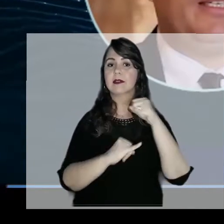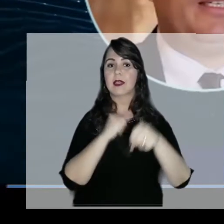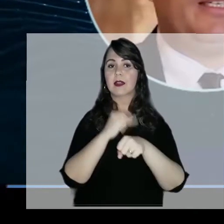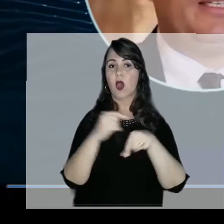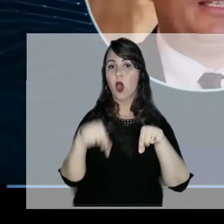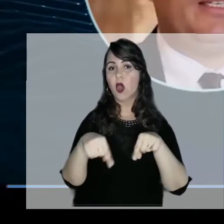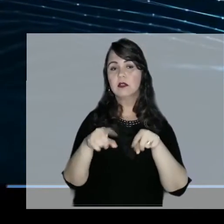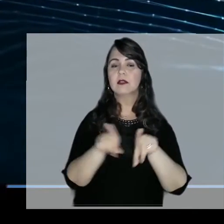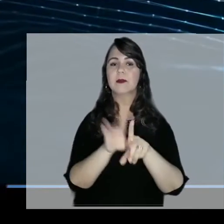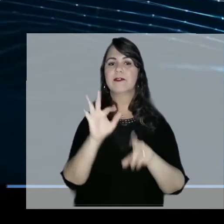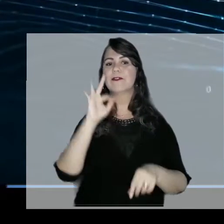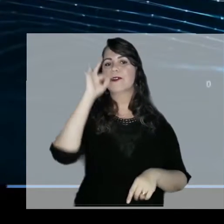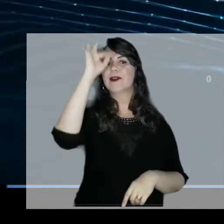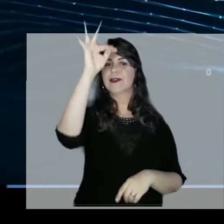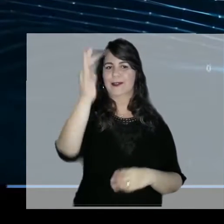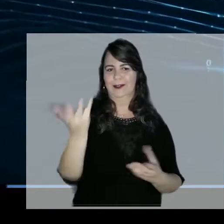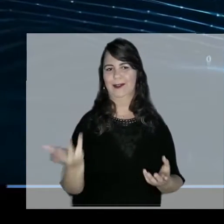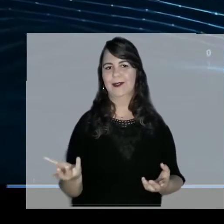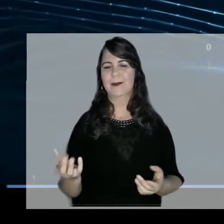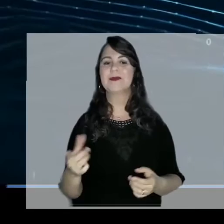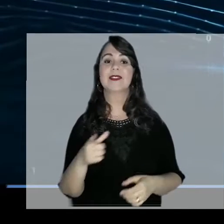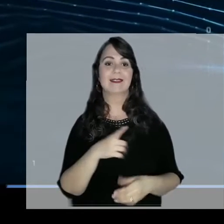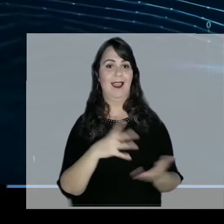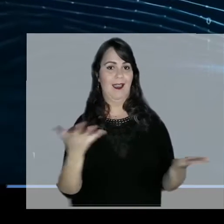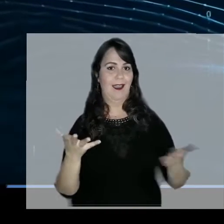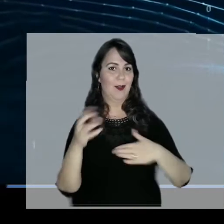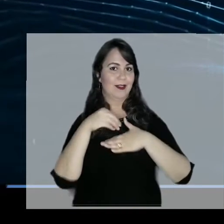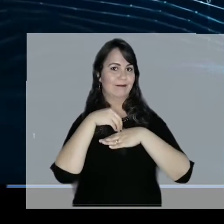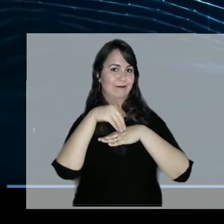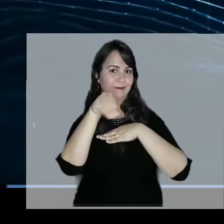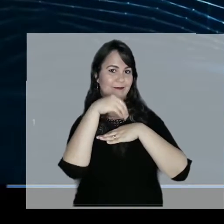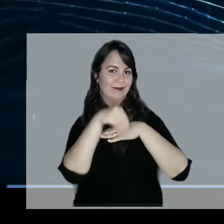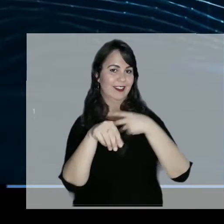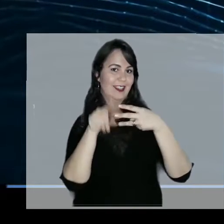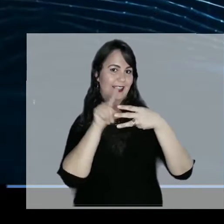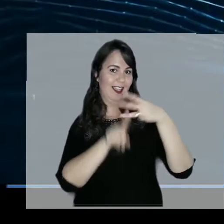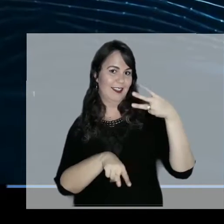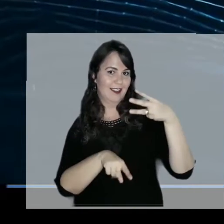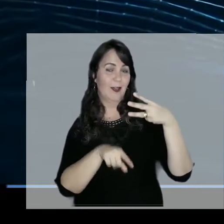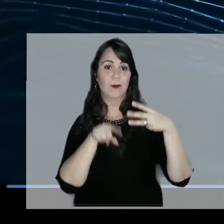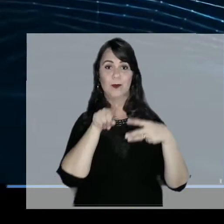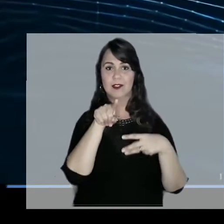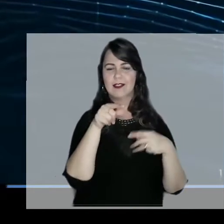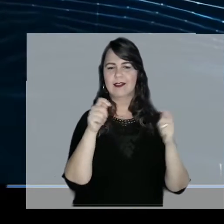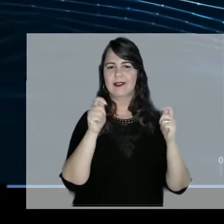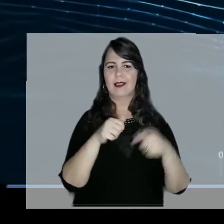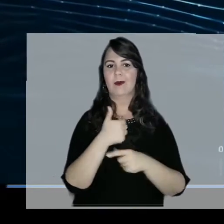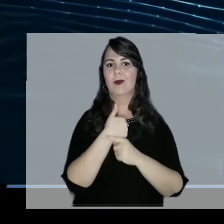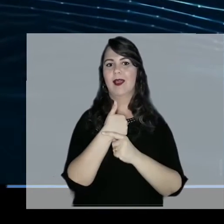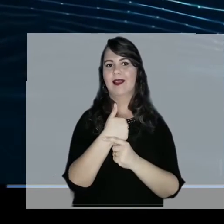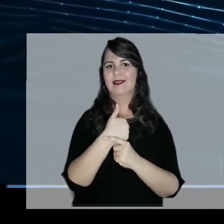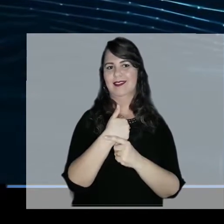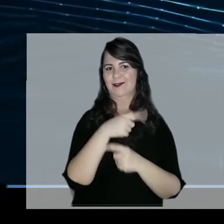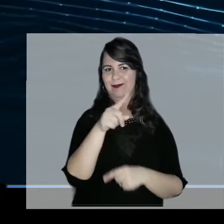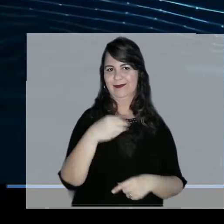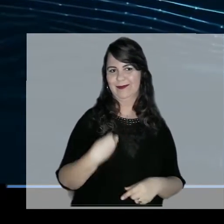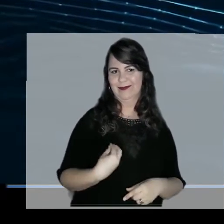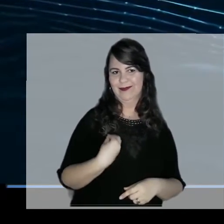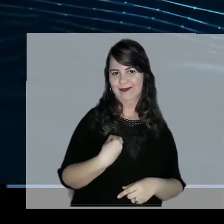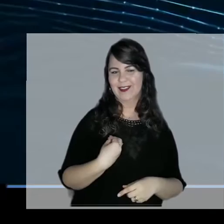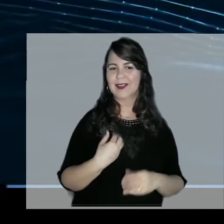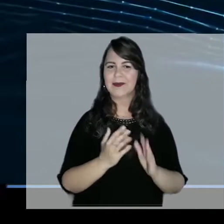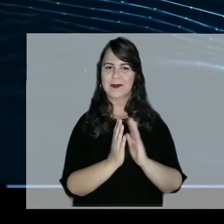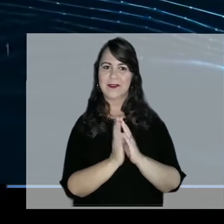do sistema de justiça. E agora, três dicas para garantir a qualidade da sua participação.